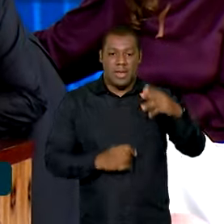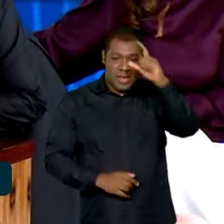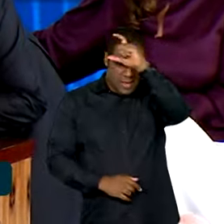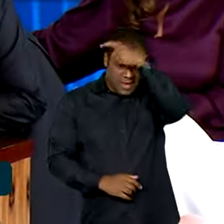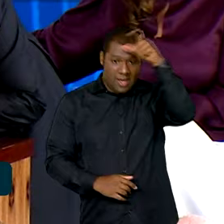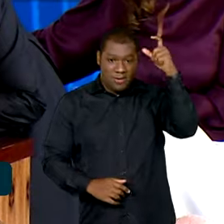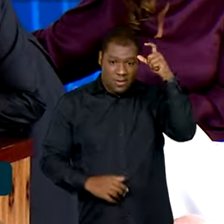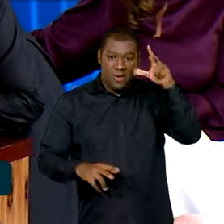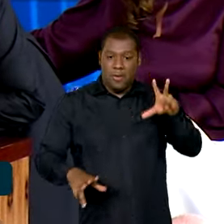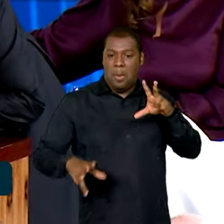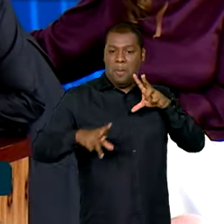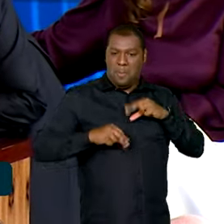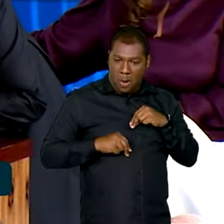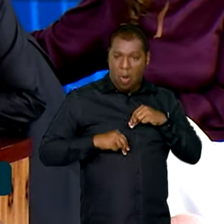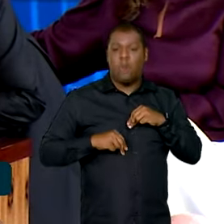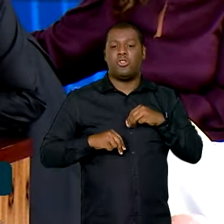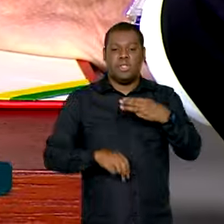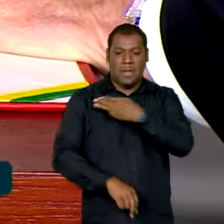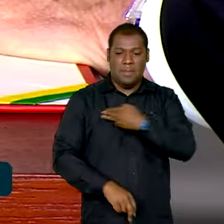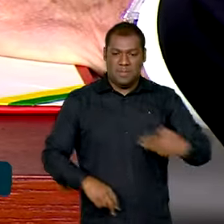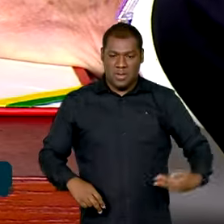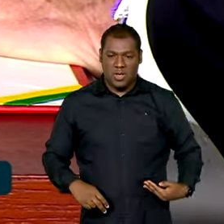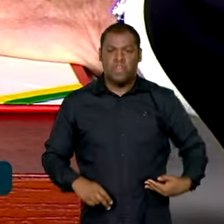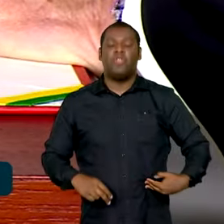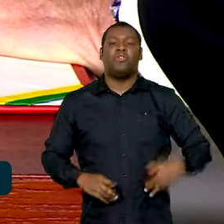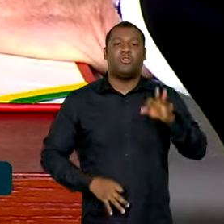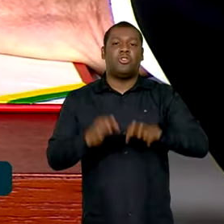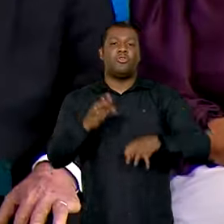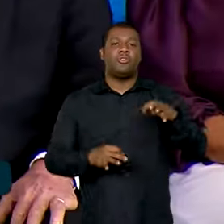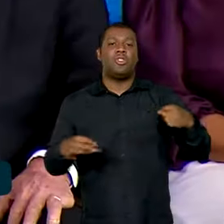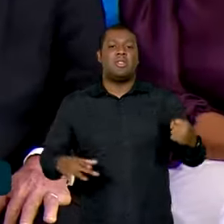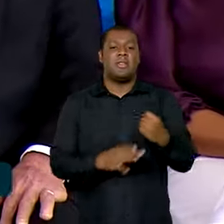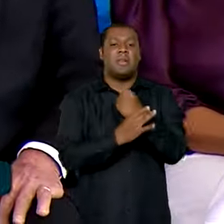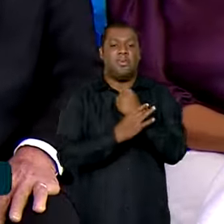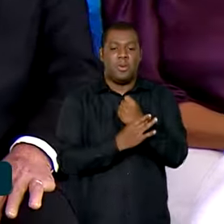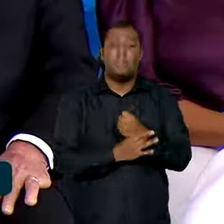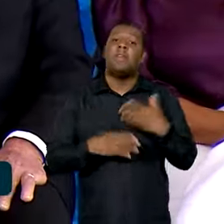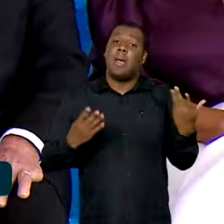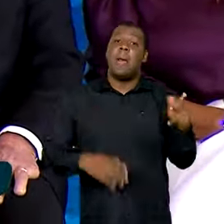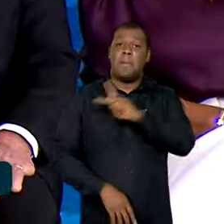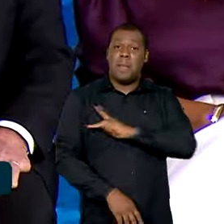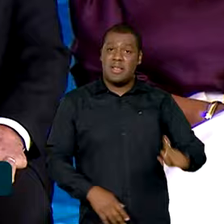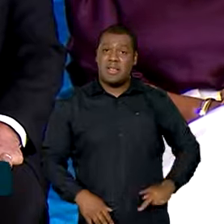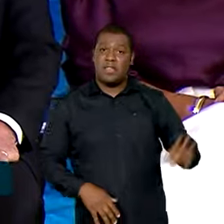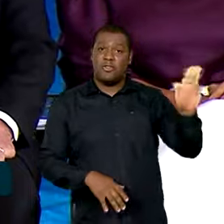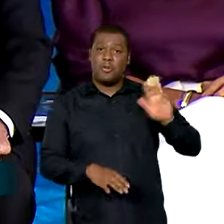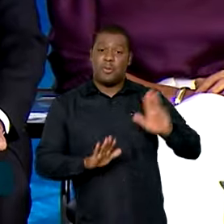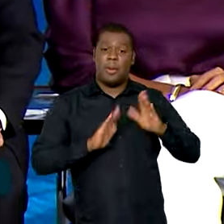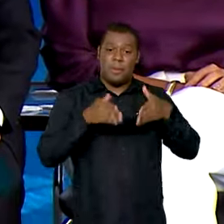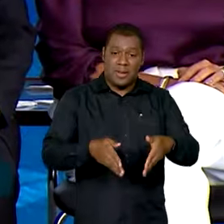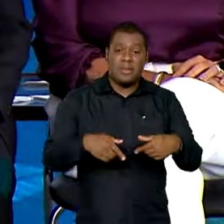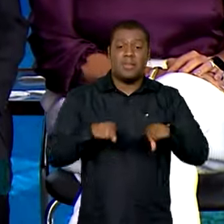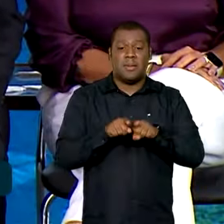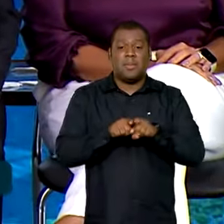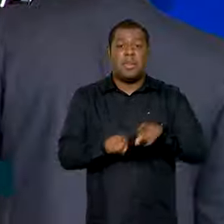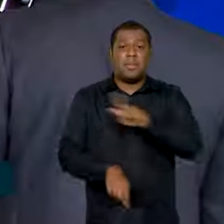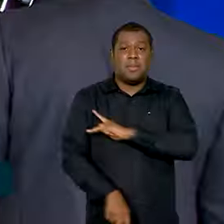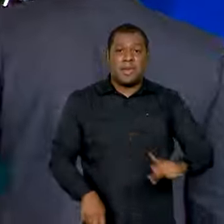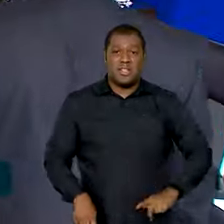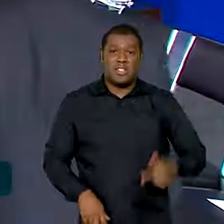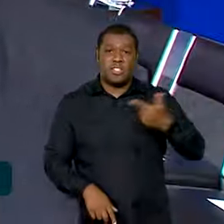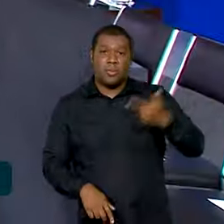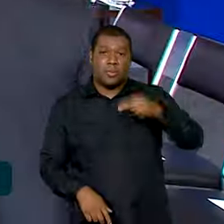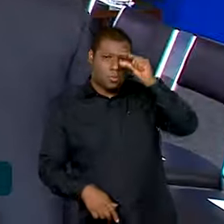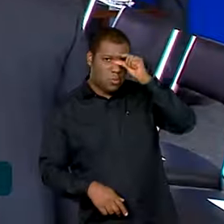Justiça e Segurança Pública no Palácio do Planalto contou com a presença do presidente Lula, do vice-presidente Geraldo Alckmin, do